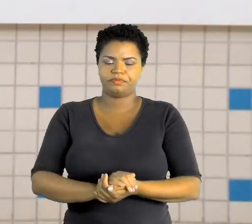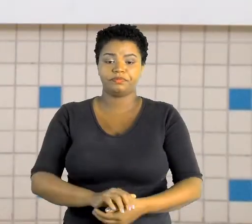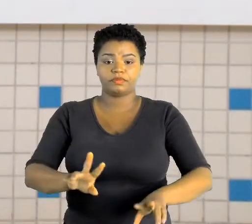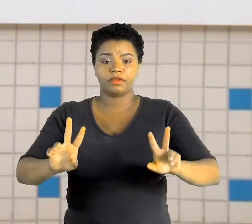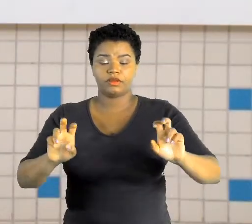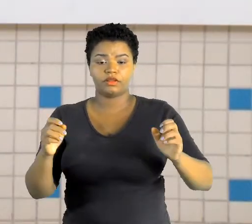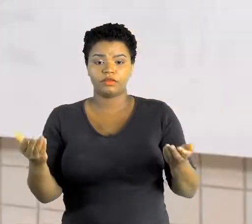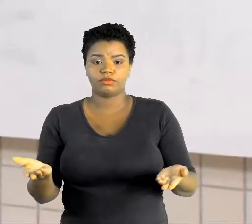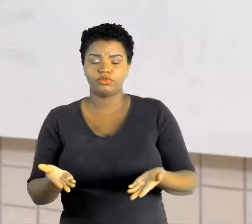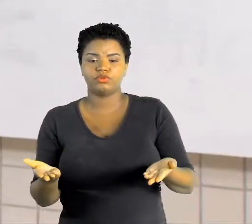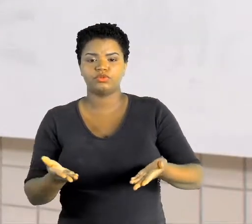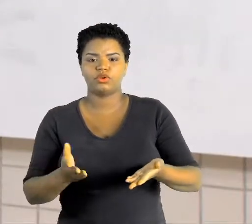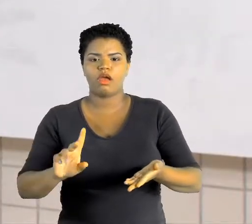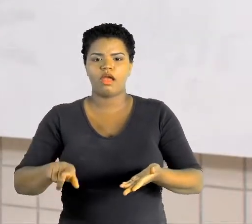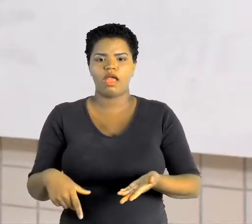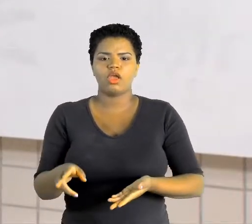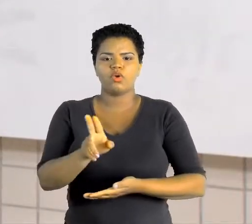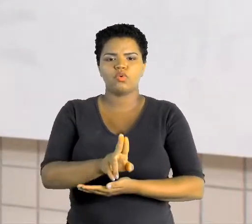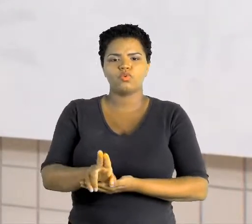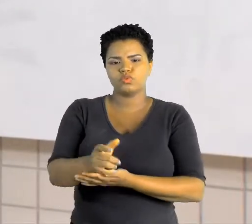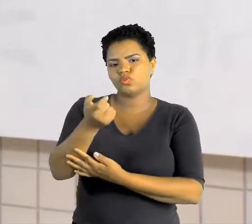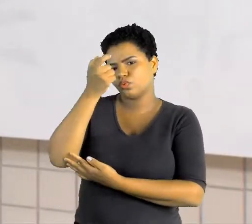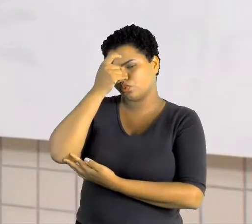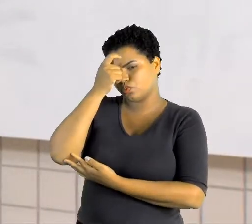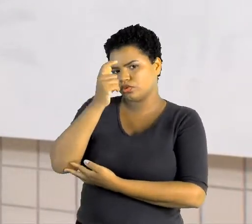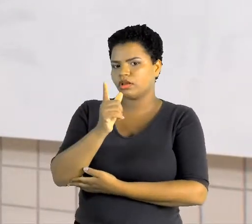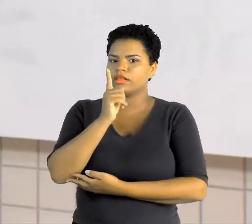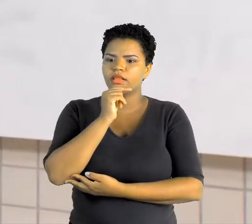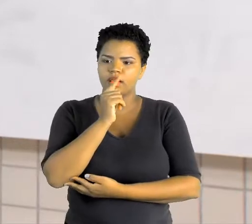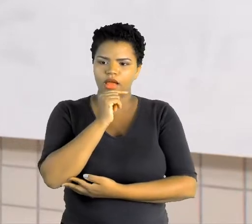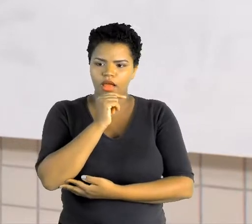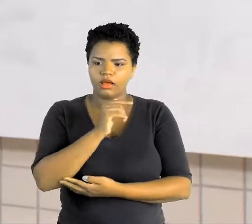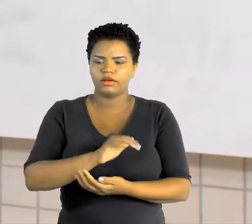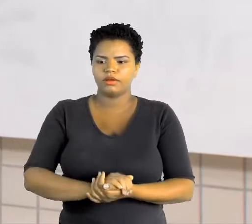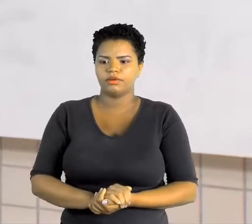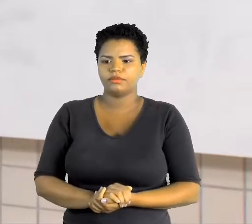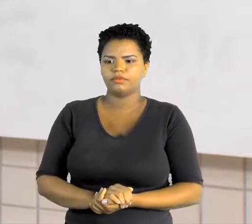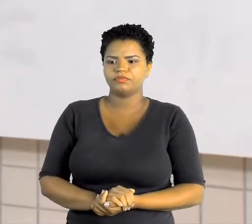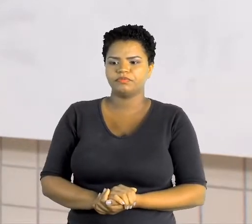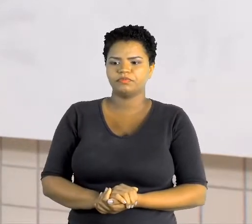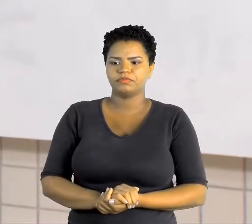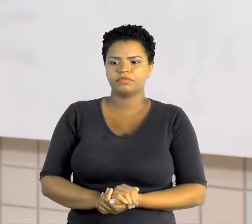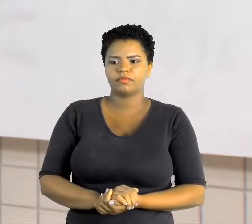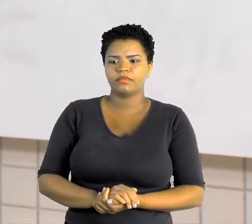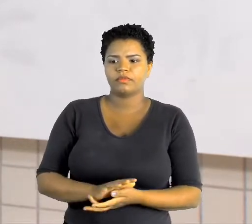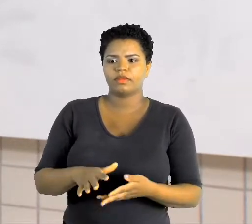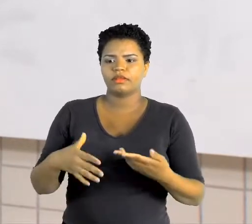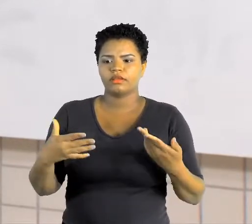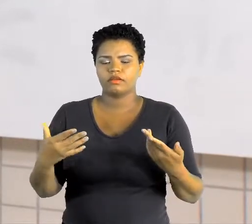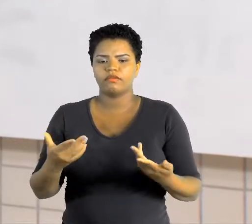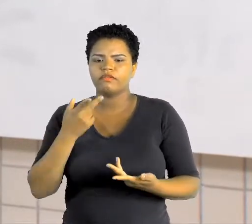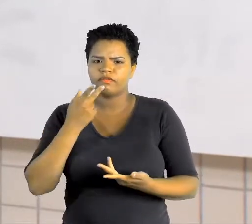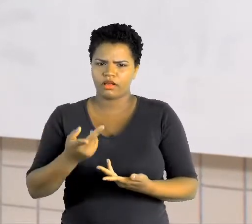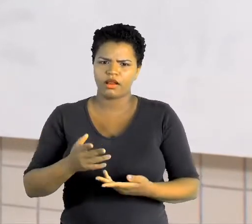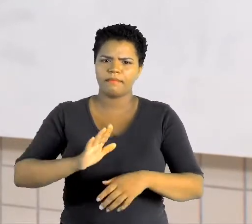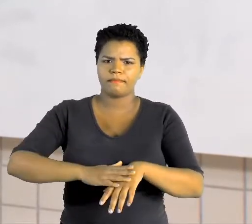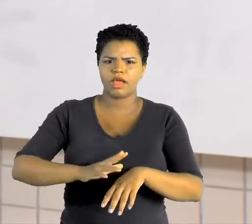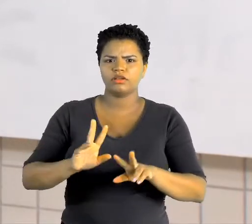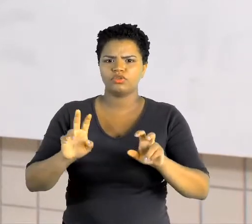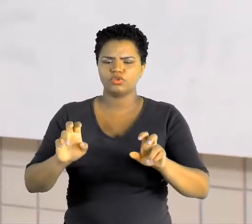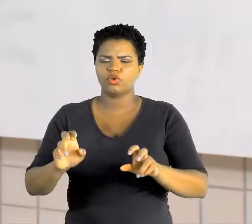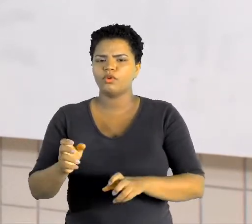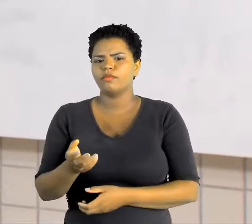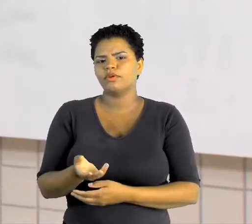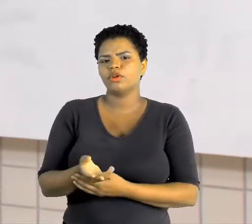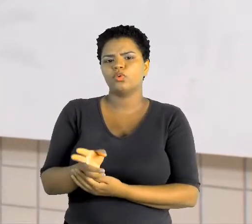de hoje é consumo consciente da água e nutrição. Então nós vamos relembrar um pouquinho, falar um pouquinho mais sobre o consumo consciente